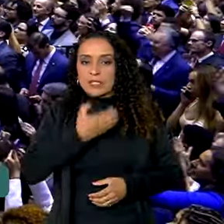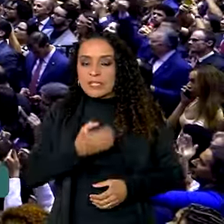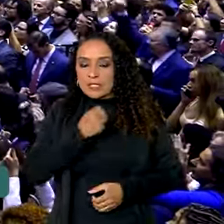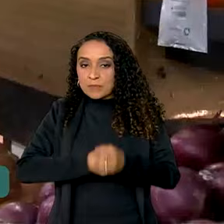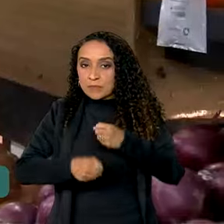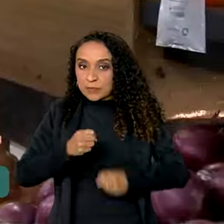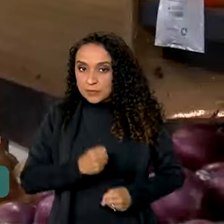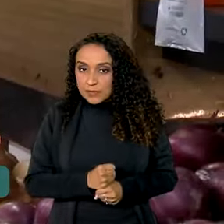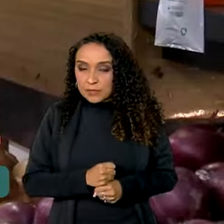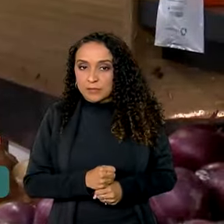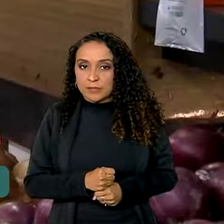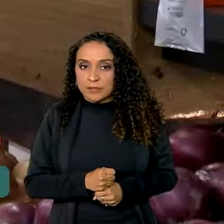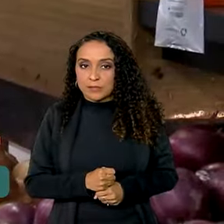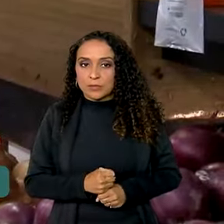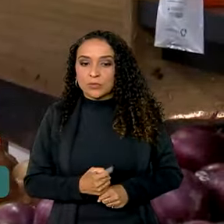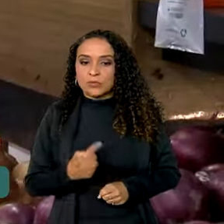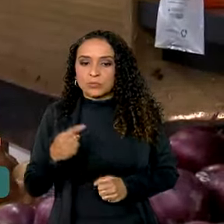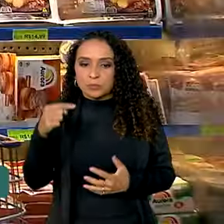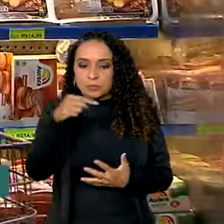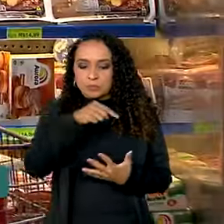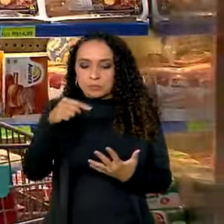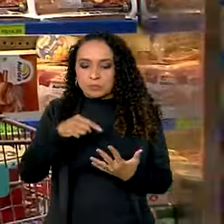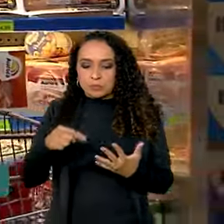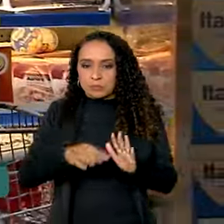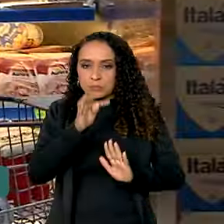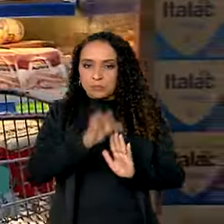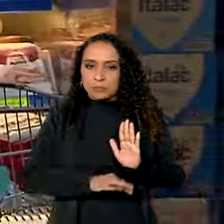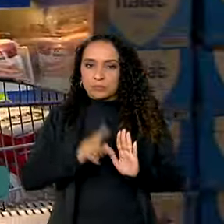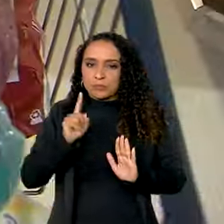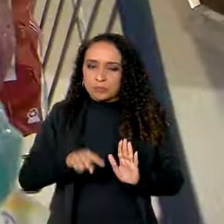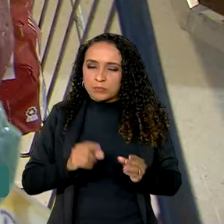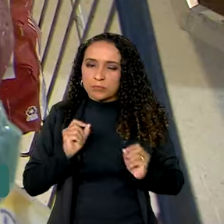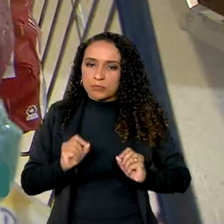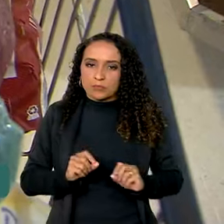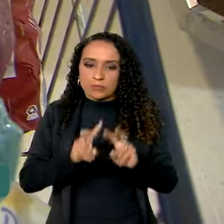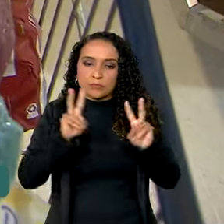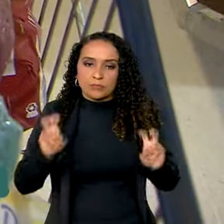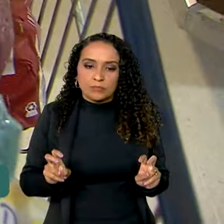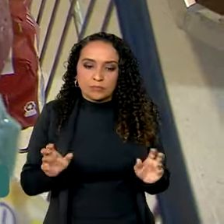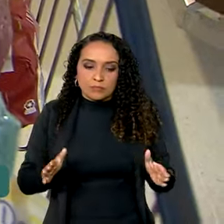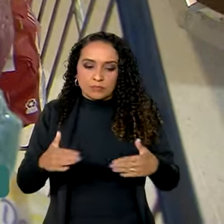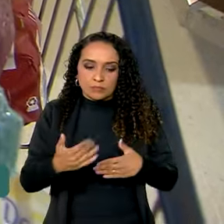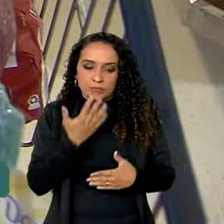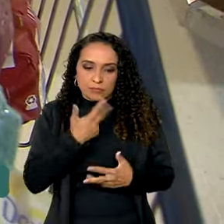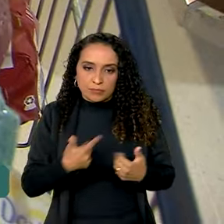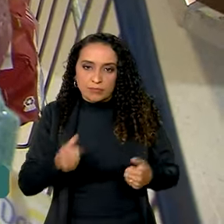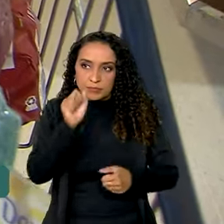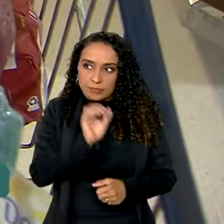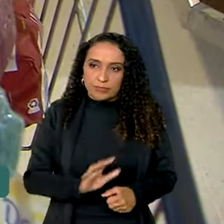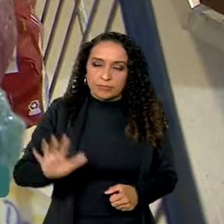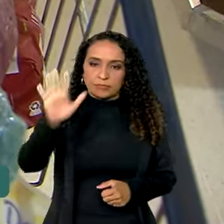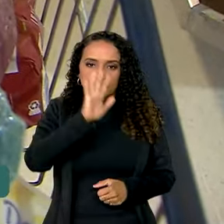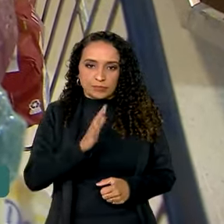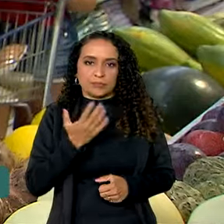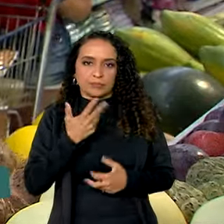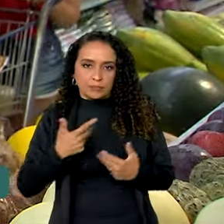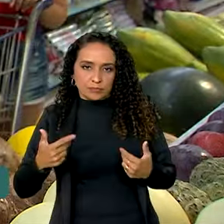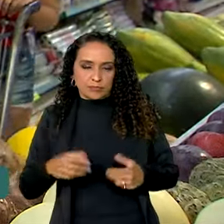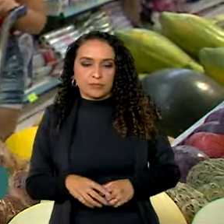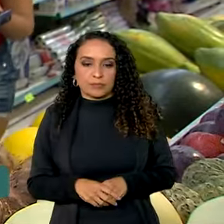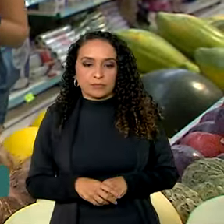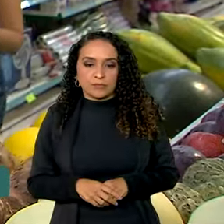do ano passado. Em um dos pontos do texto trata justamente da cesta básica nacional de alimentos.